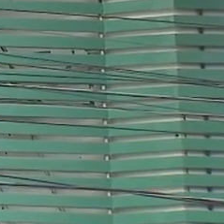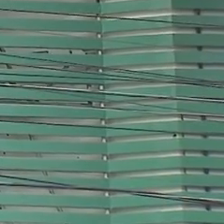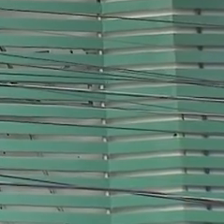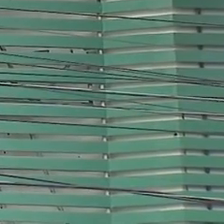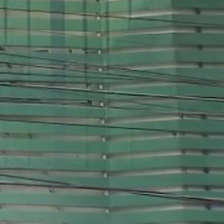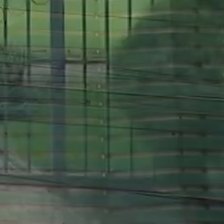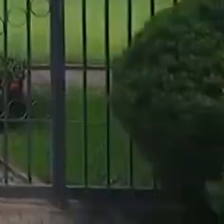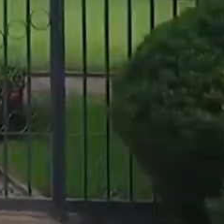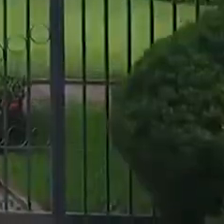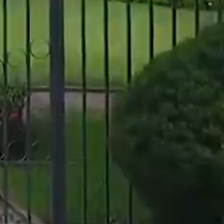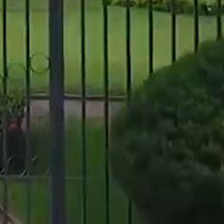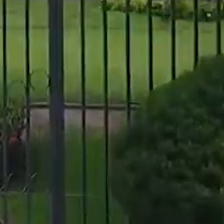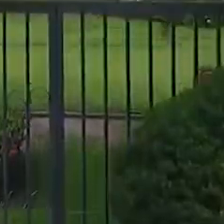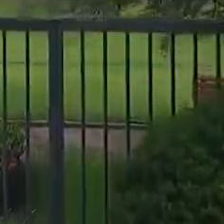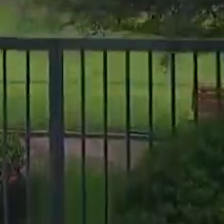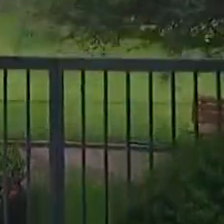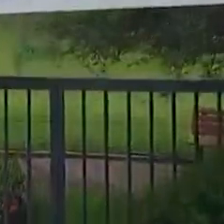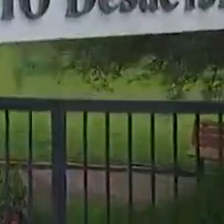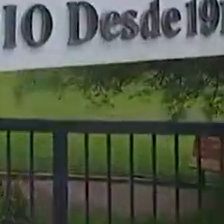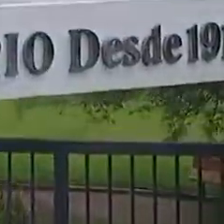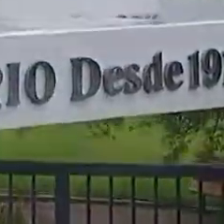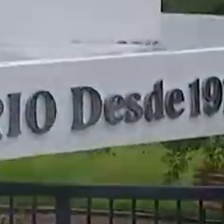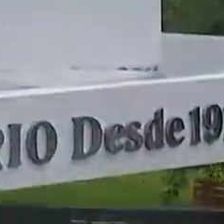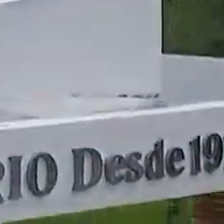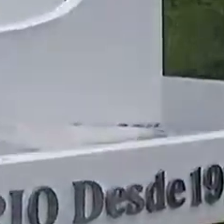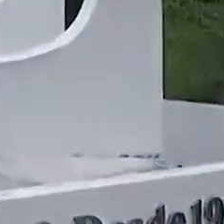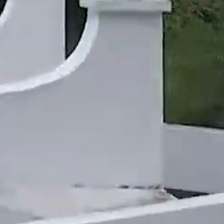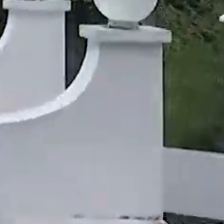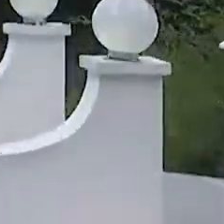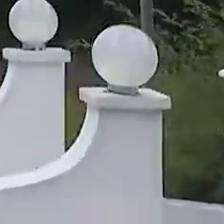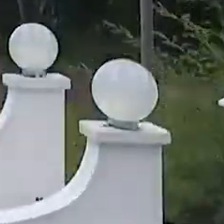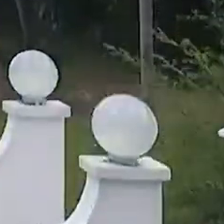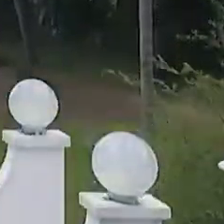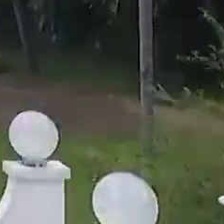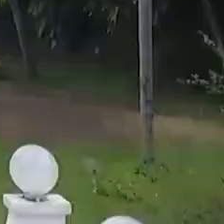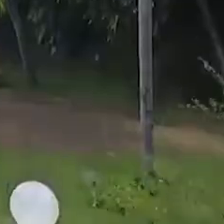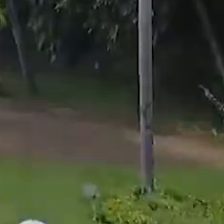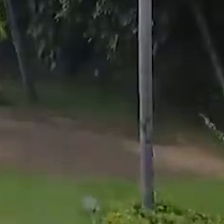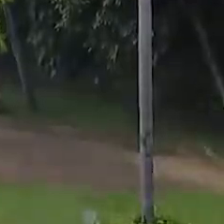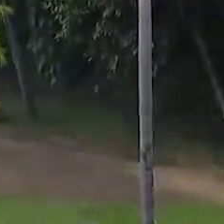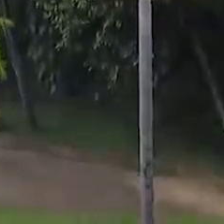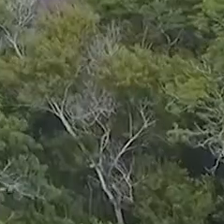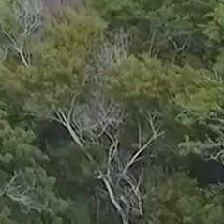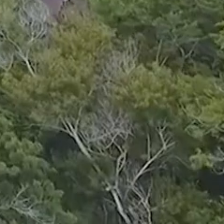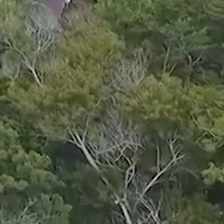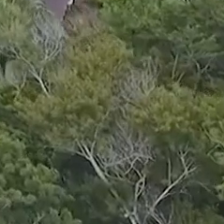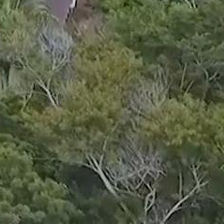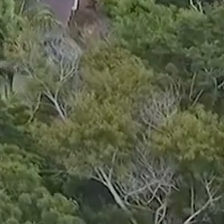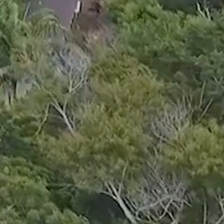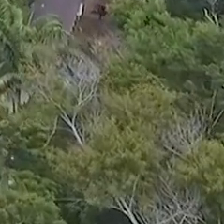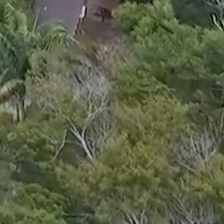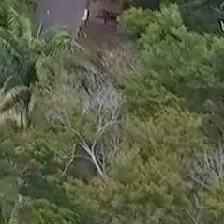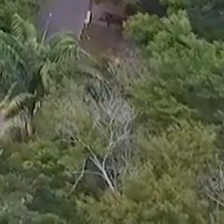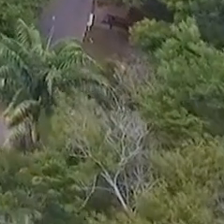de trabalhar